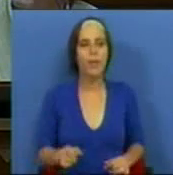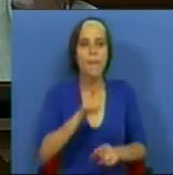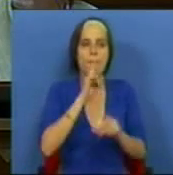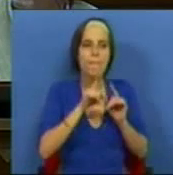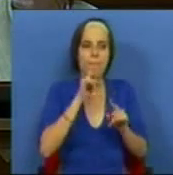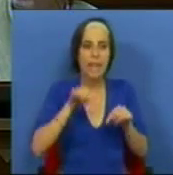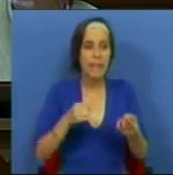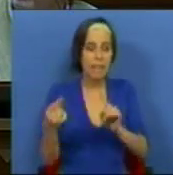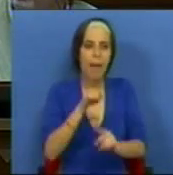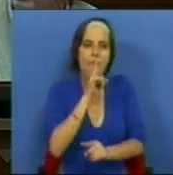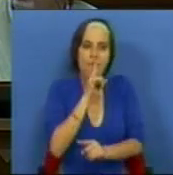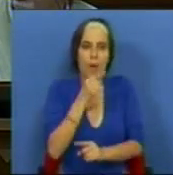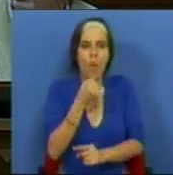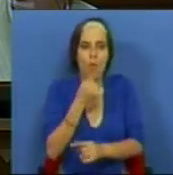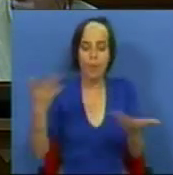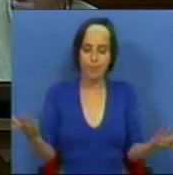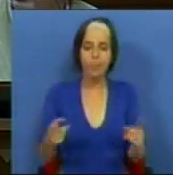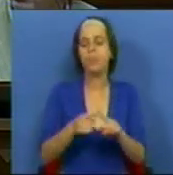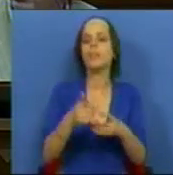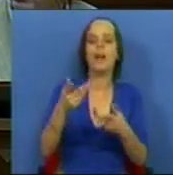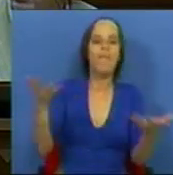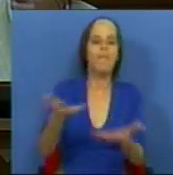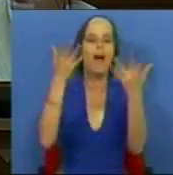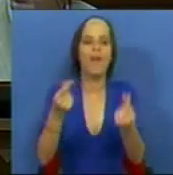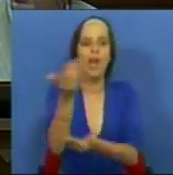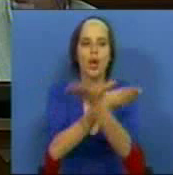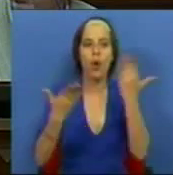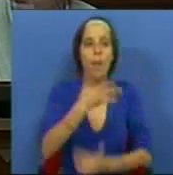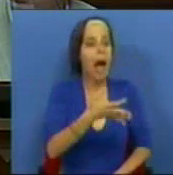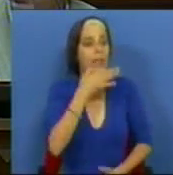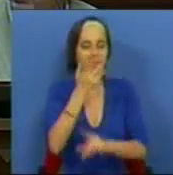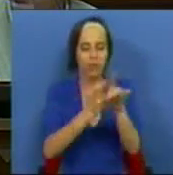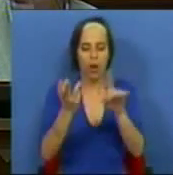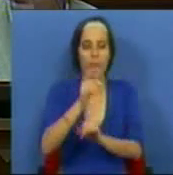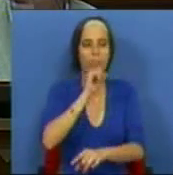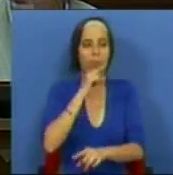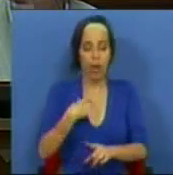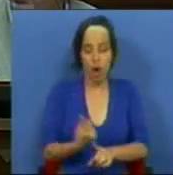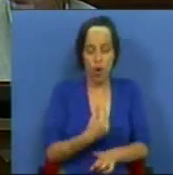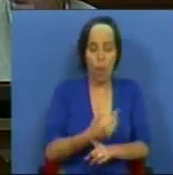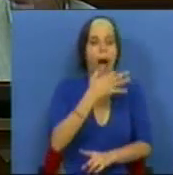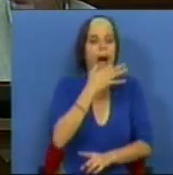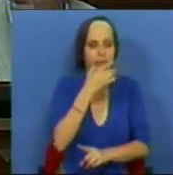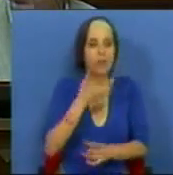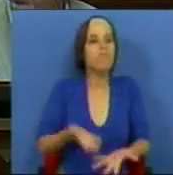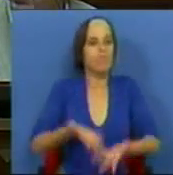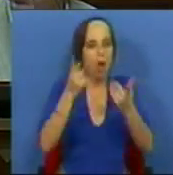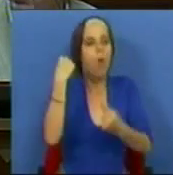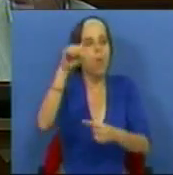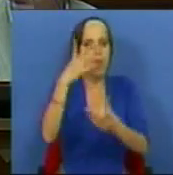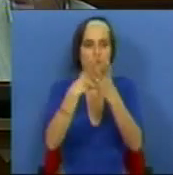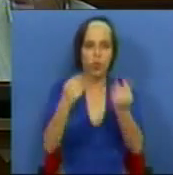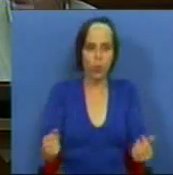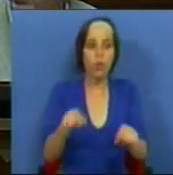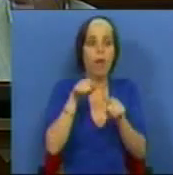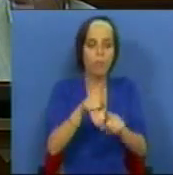silenciados neste debate. O relacionamento da economia só se fará pelo aumento do poder de compra. Essa é a única solução.